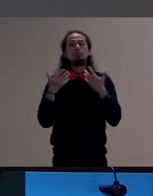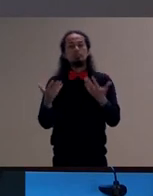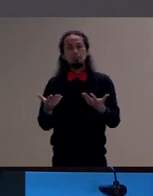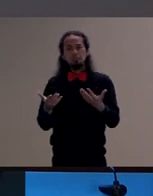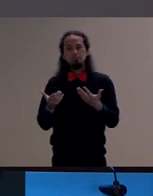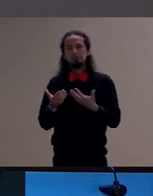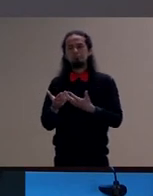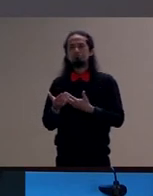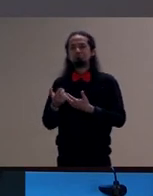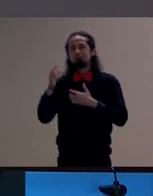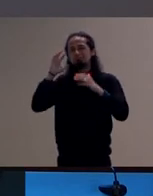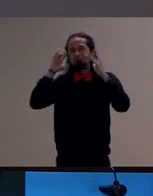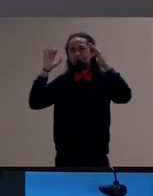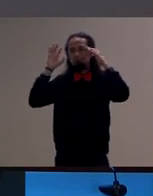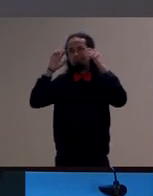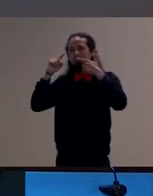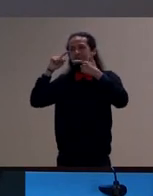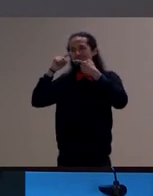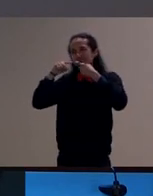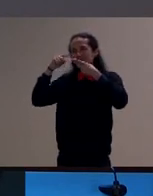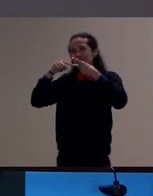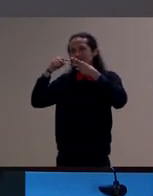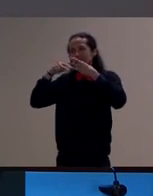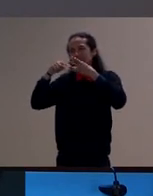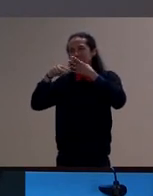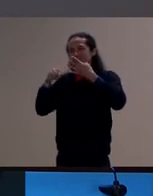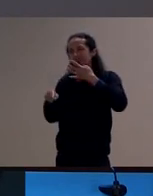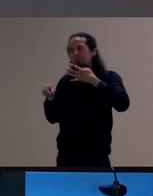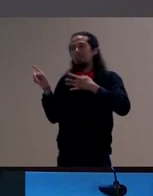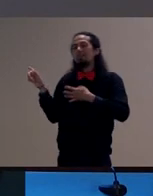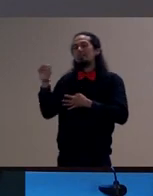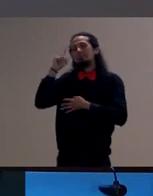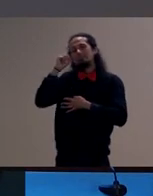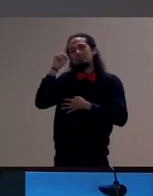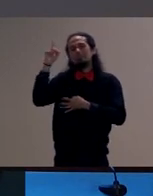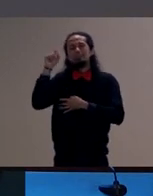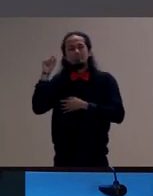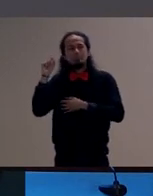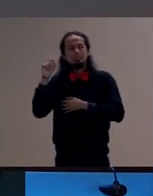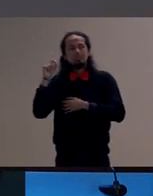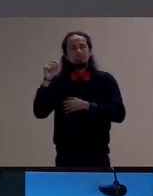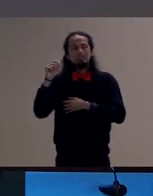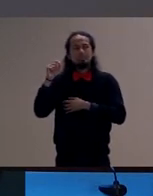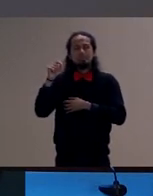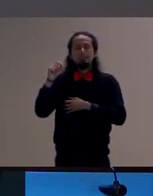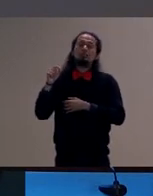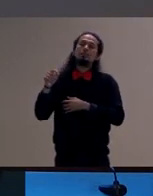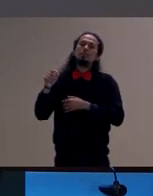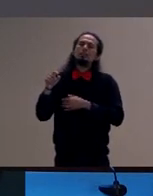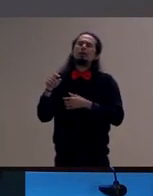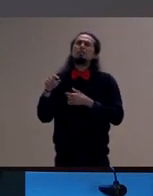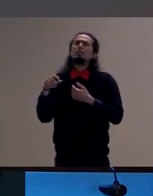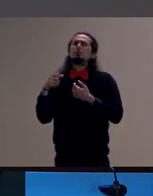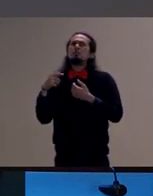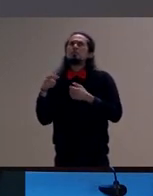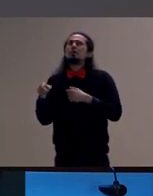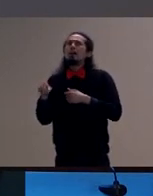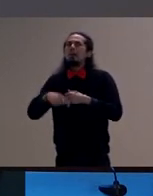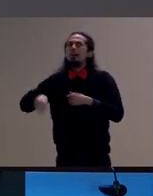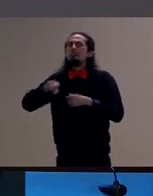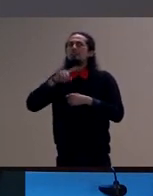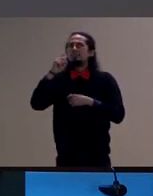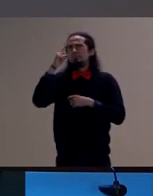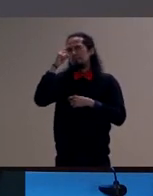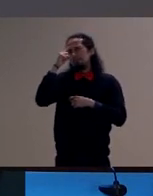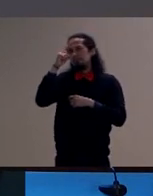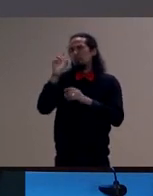essa ideia de que a experiência ela precisa de algumas condições para acontecer é